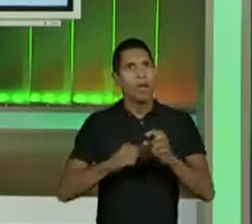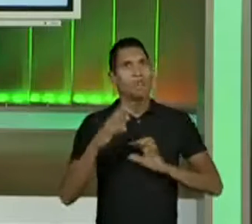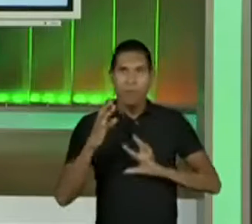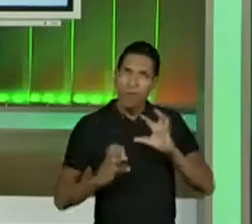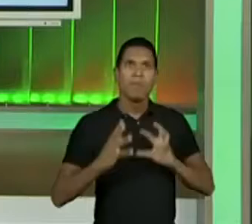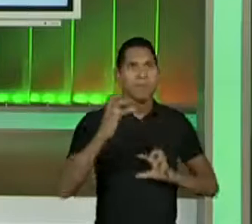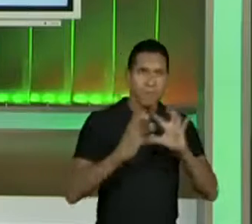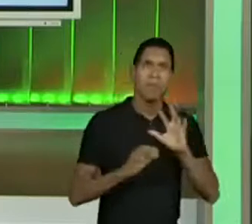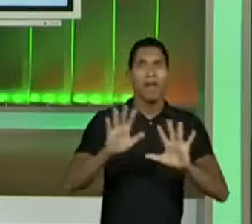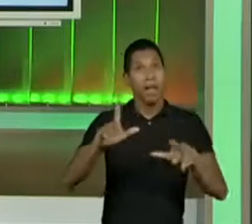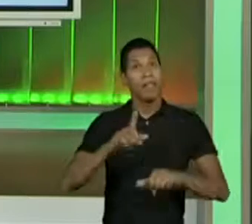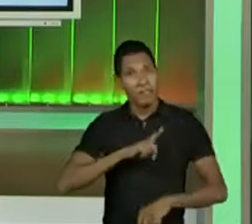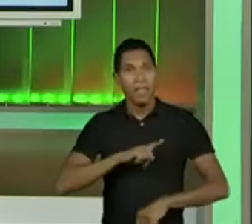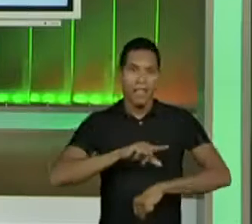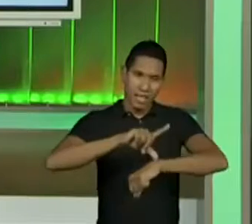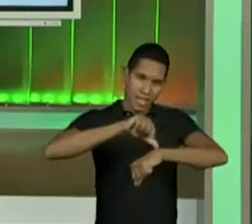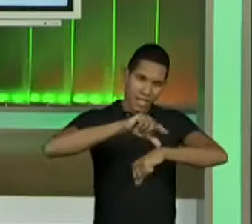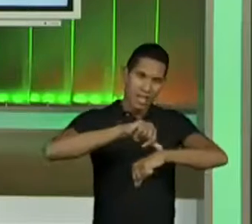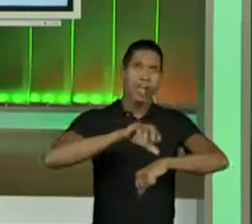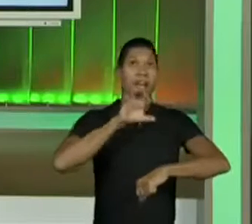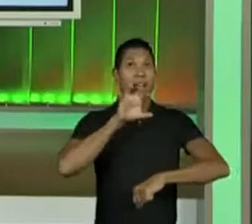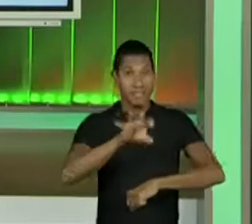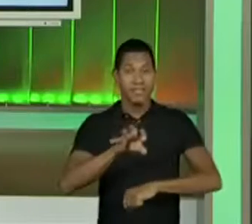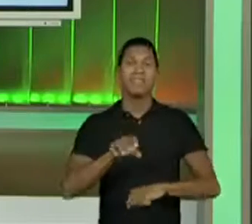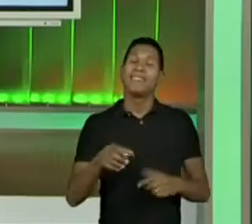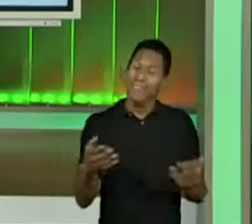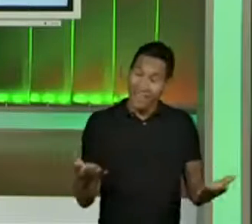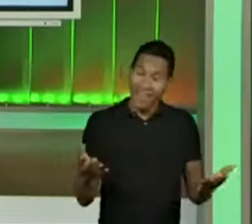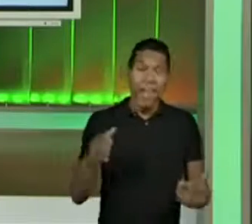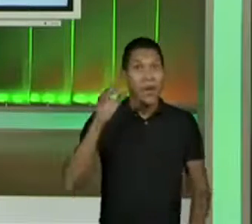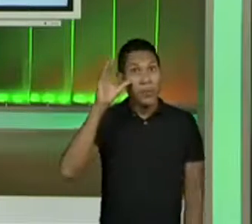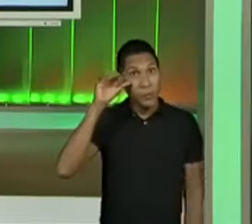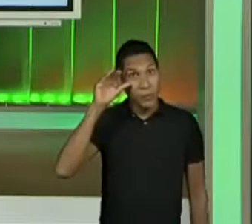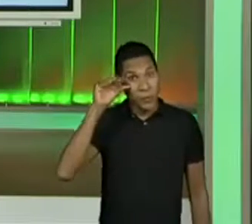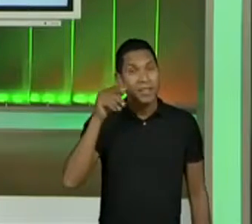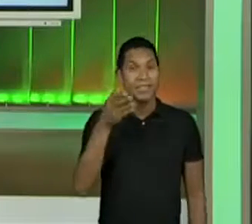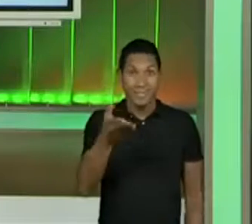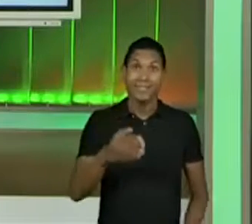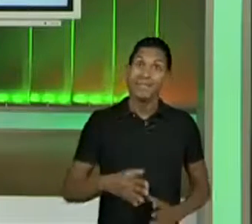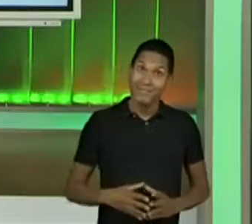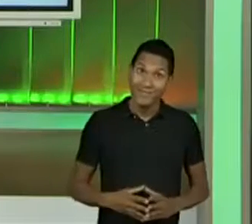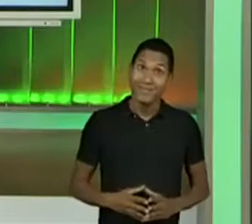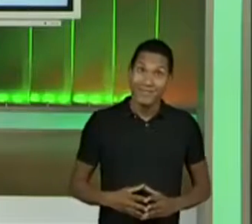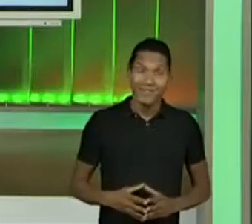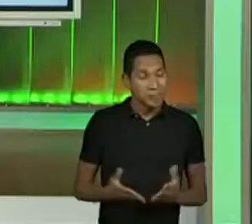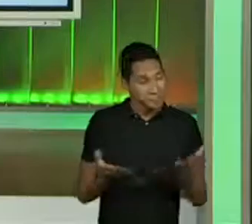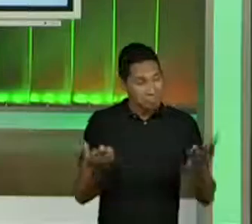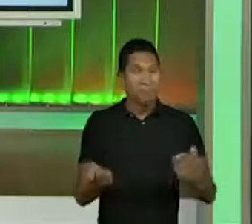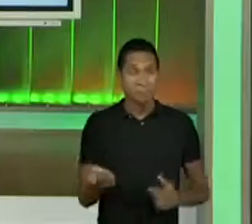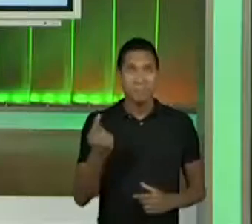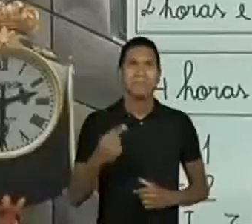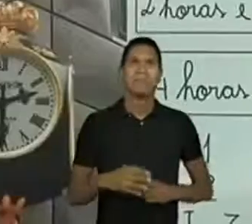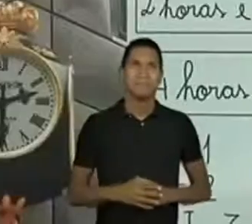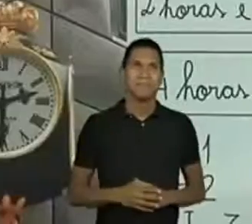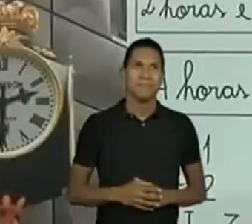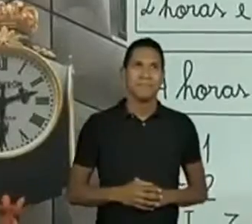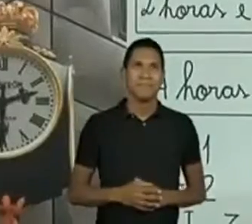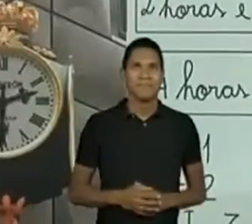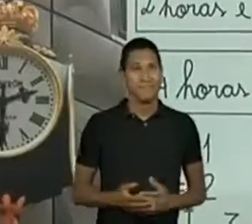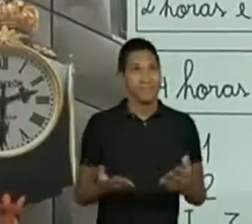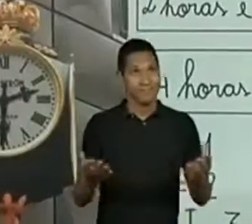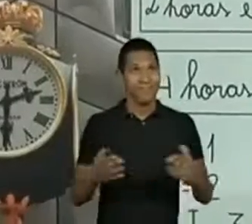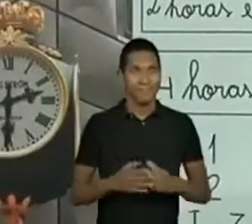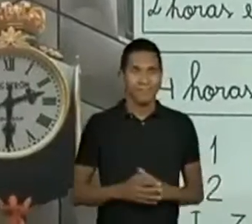encontrada em relógios, dessa maneira que está aí. Isso é curioso, não é? Pois é. Como eu